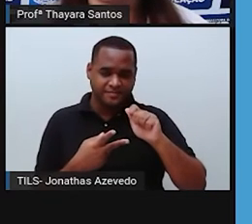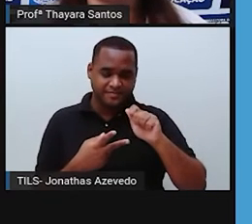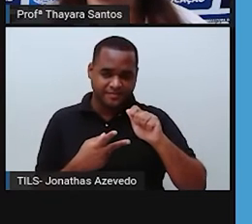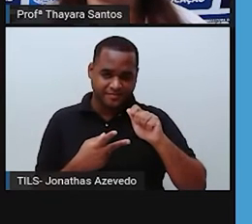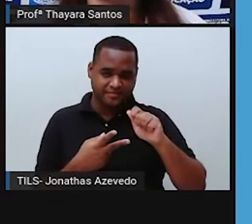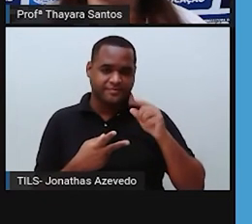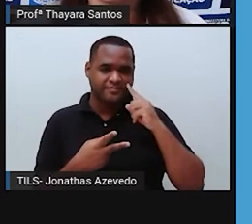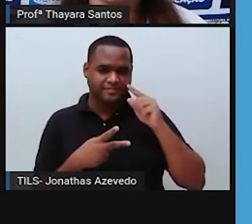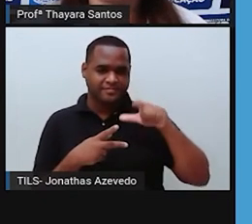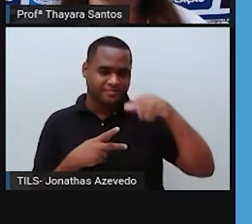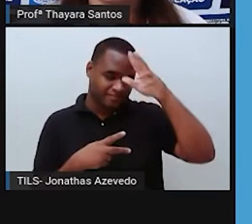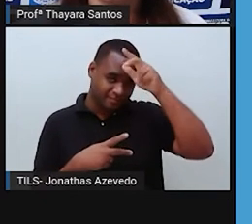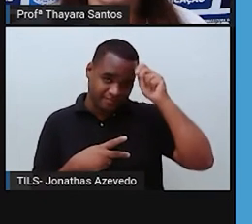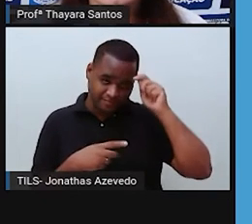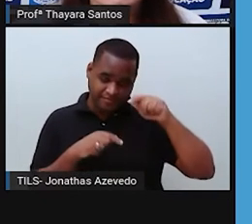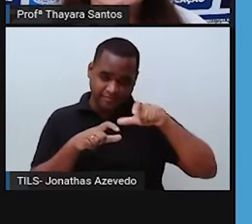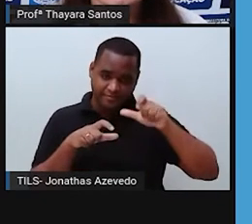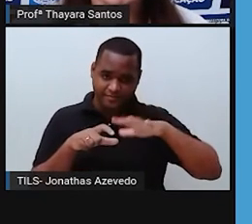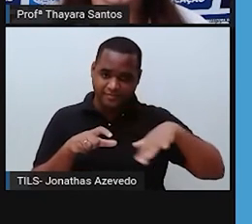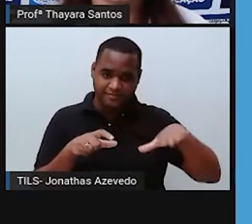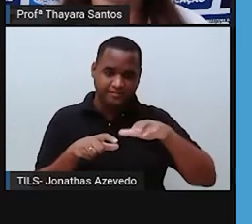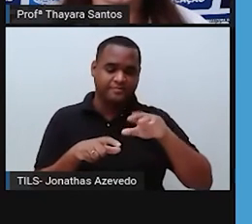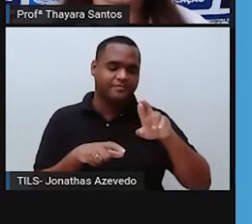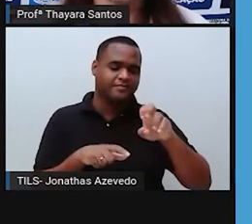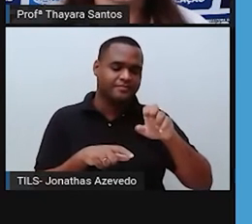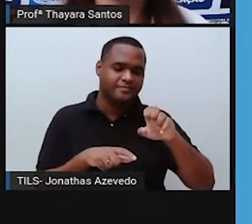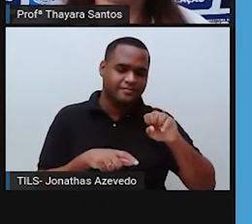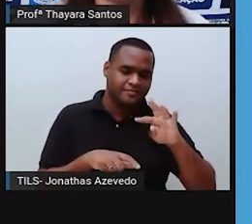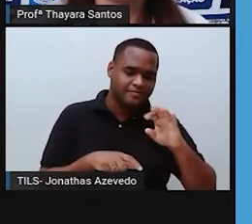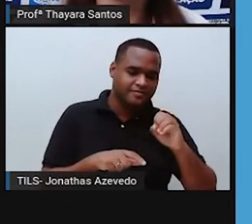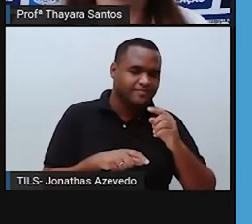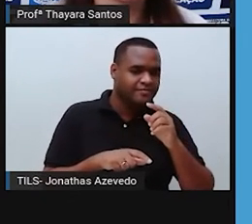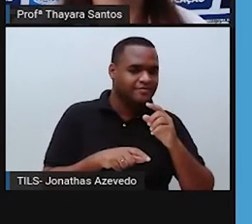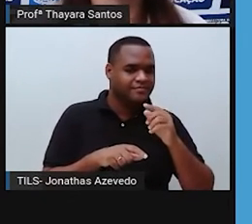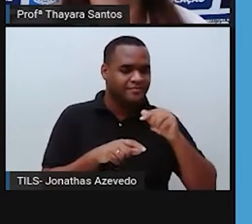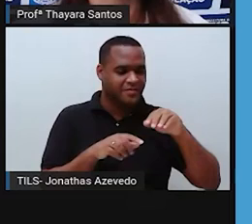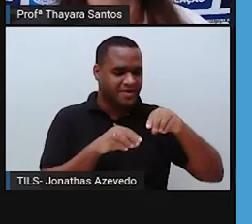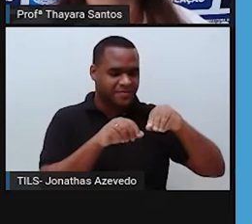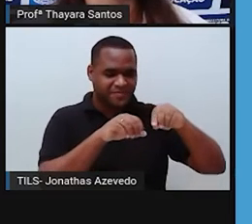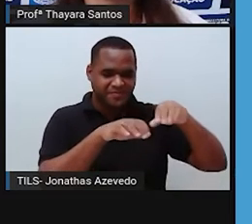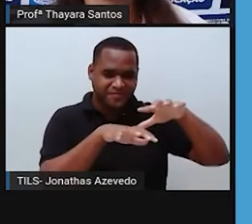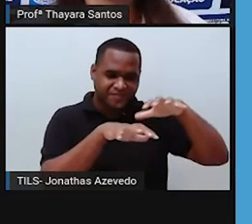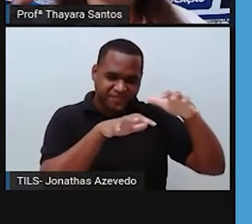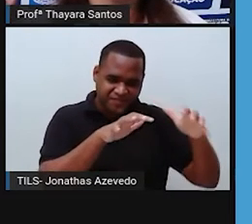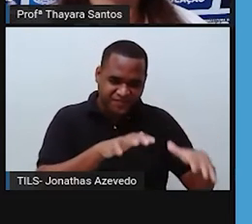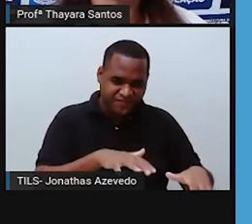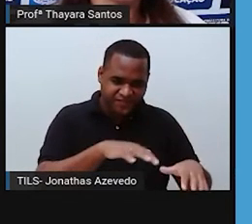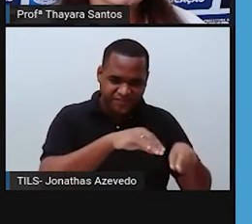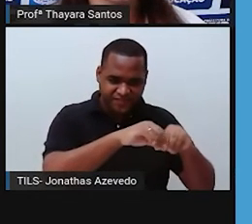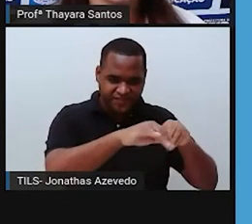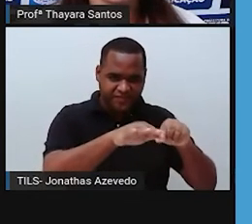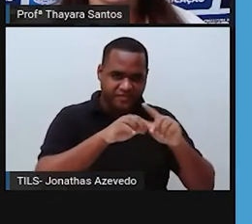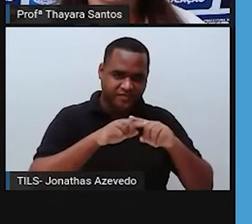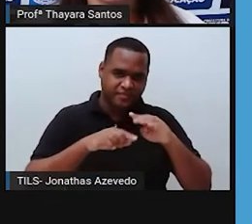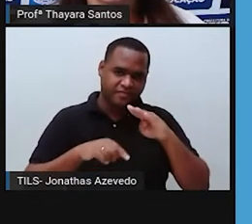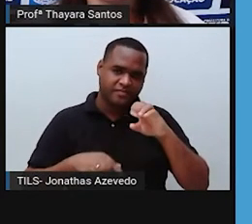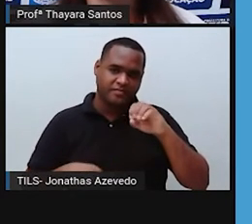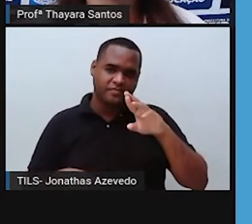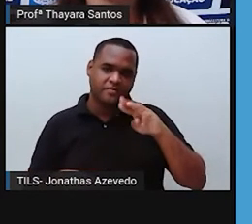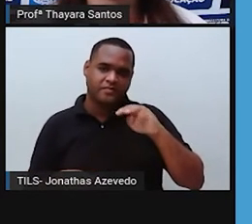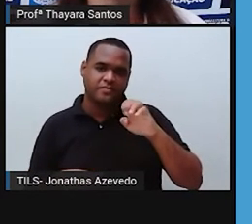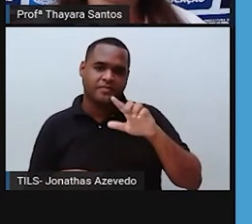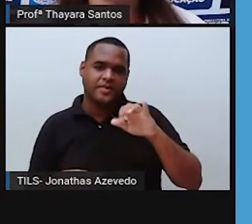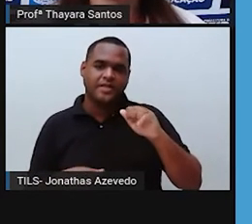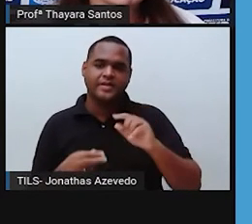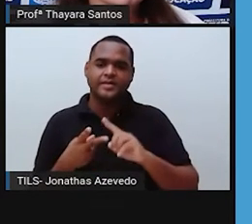bioma Mata Atlântica a gente tem as áreas de rexingas que estão ali perto das dunas, então tem muita bromélia nessas regiões.